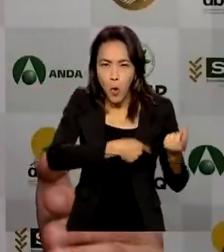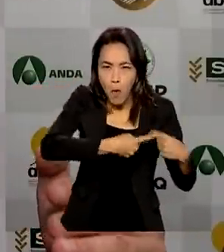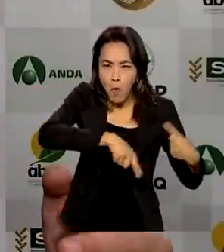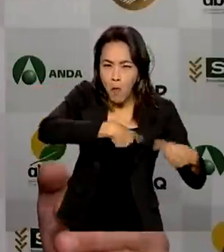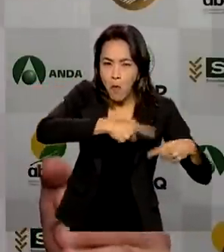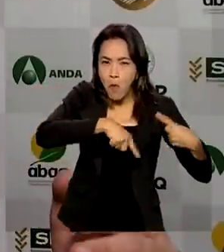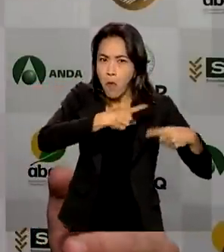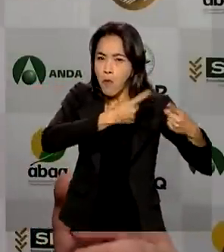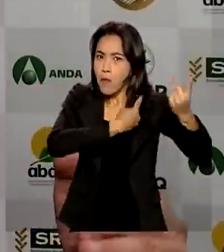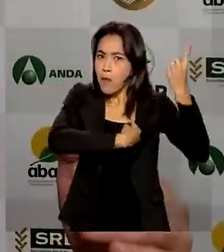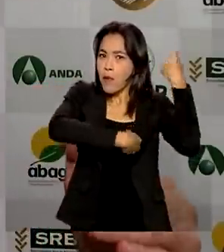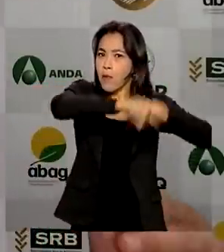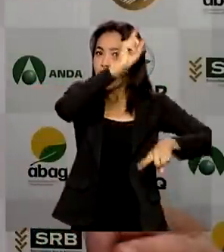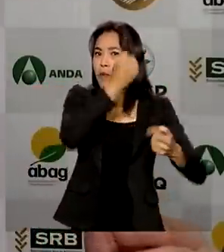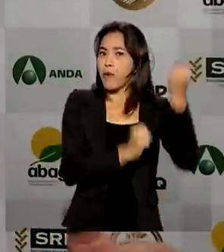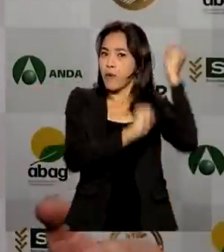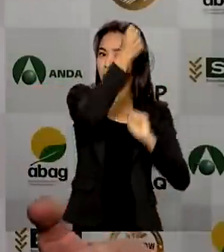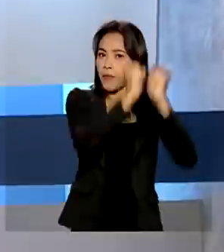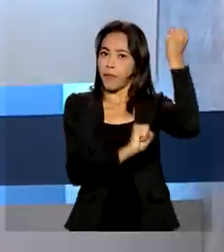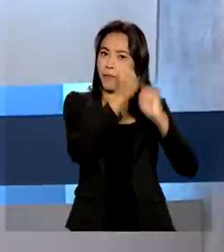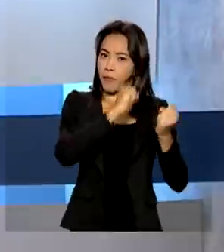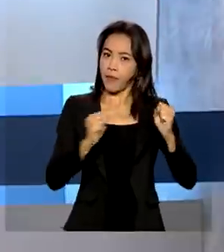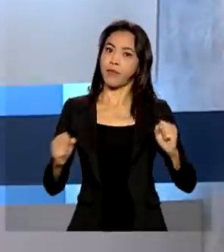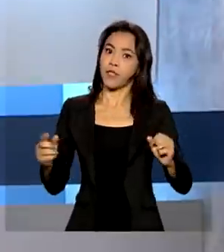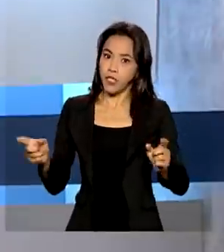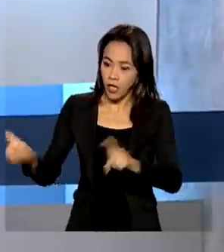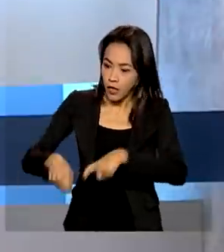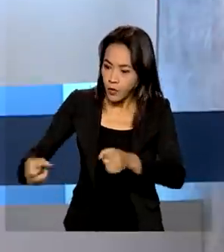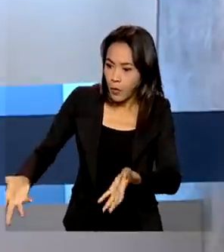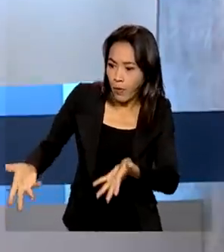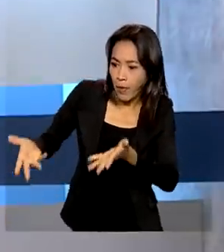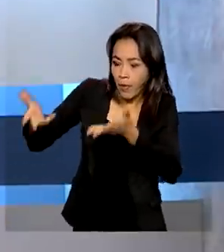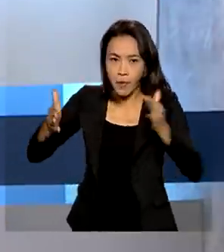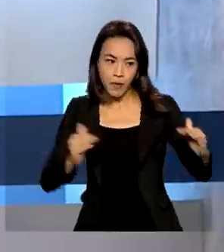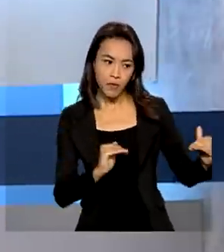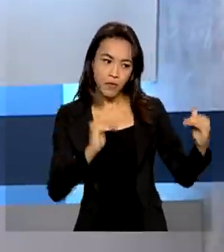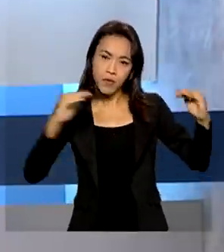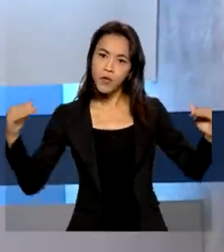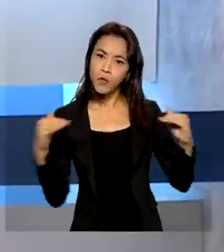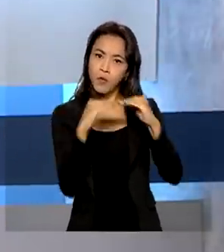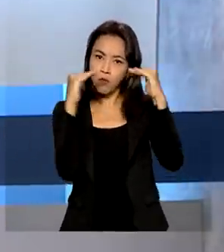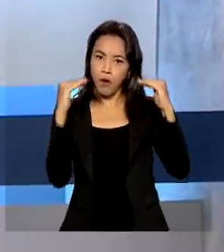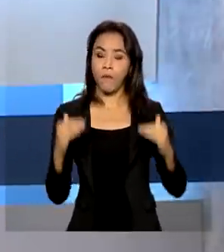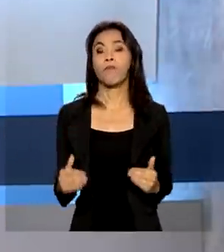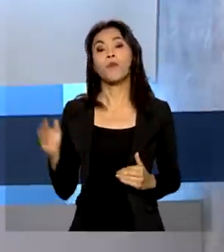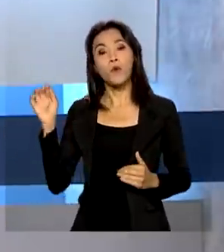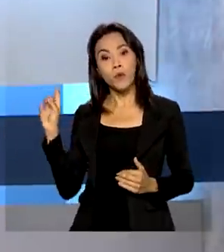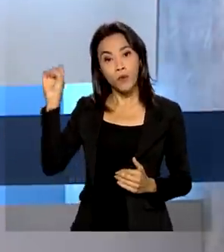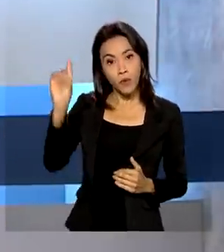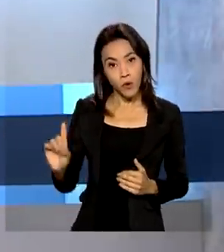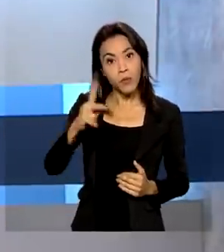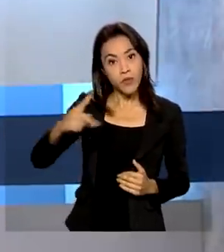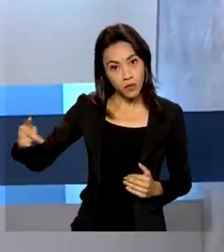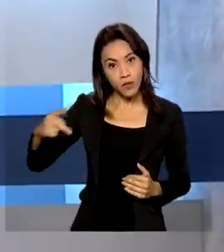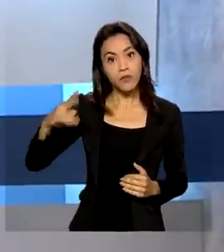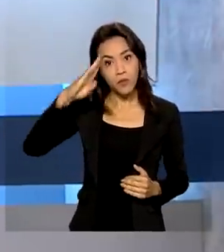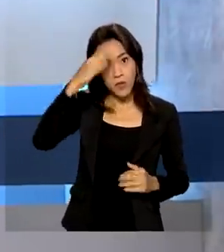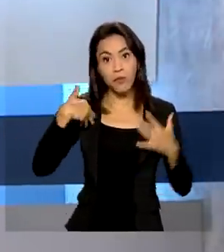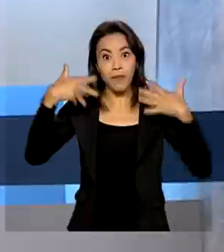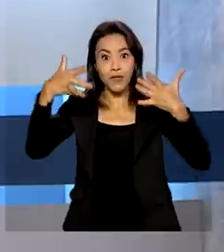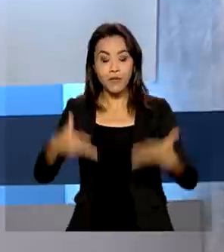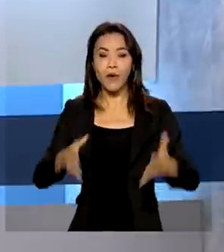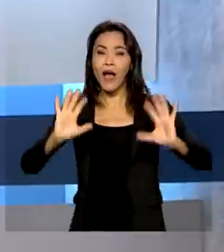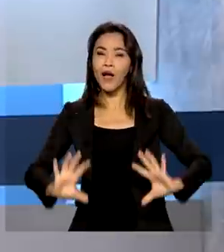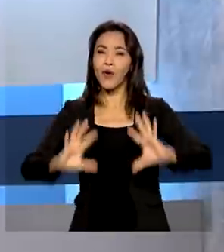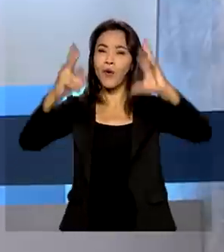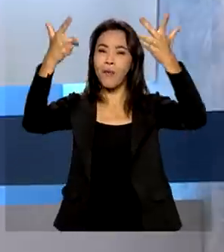possamos acompanhar o crescimento da agricultura. E o presidente Jair Bolsonaro participou no Rio de Janeiro da comemoração do Dia da